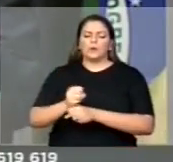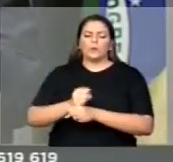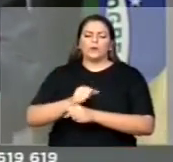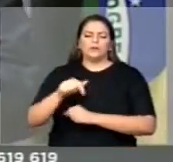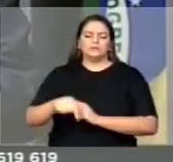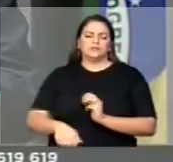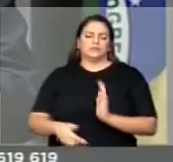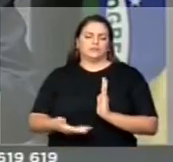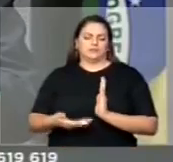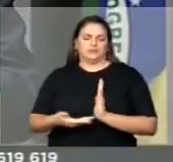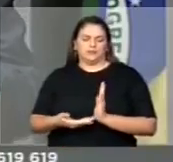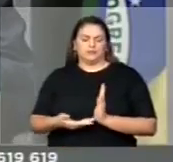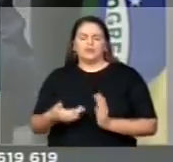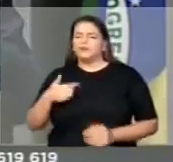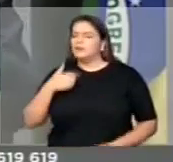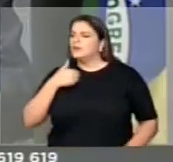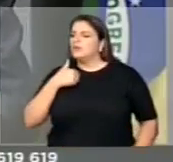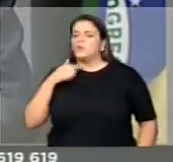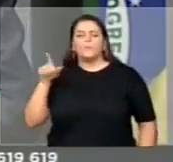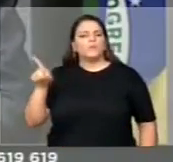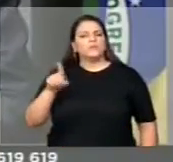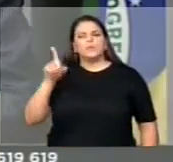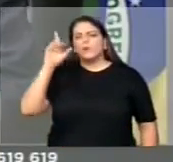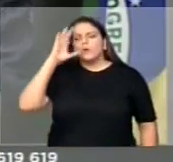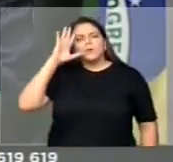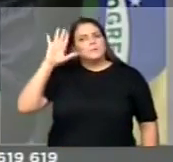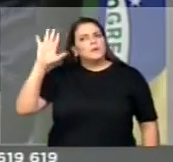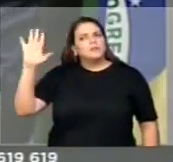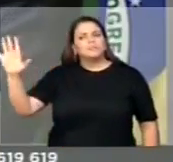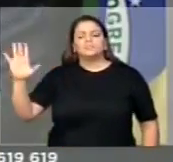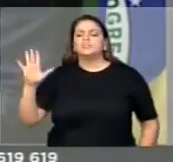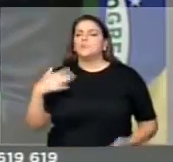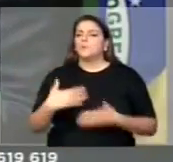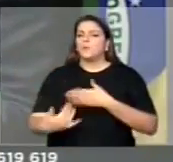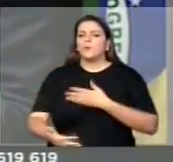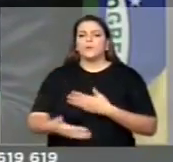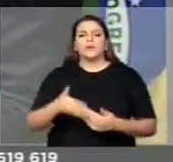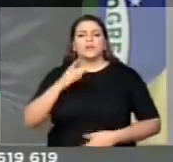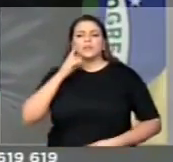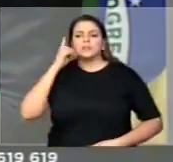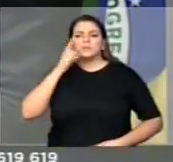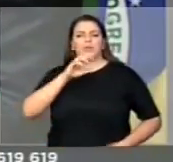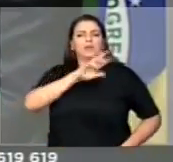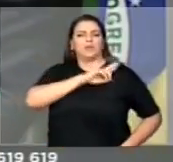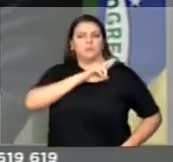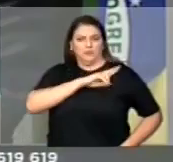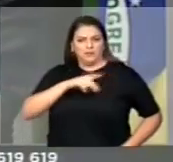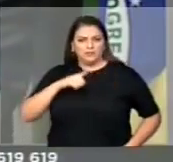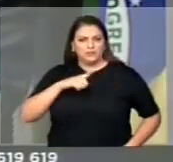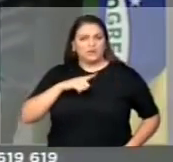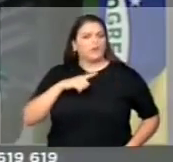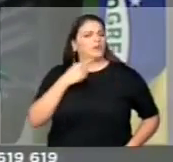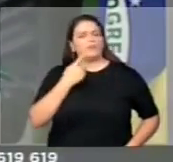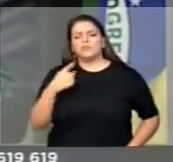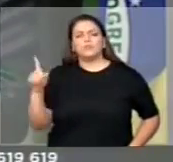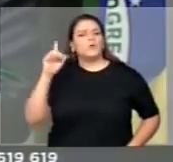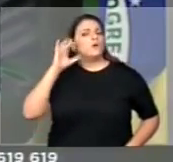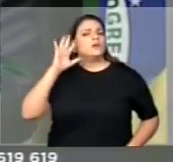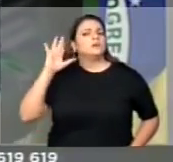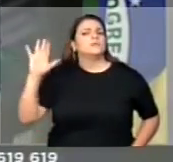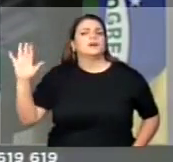nenhum deputado de bom senso, de responsabilidade, assumir o ônus